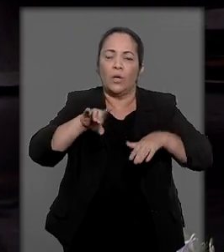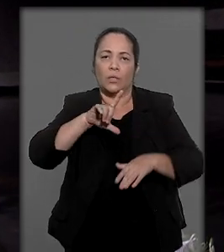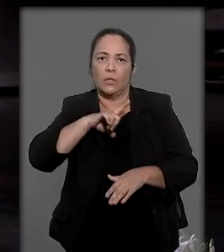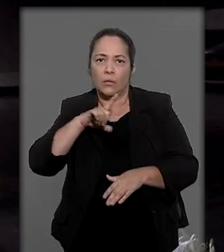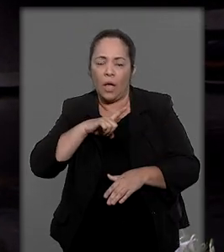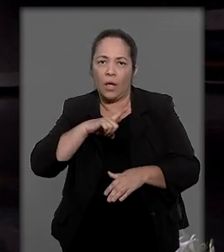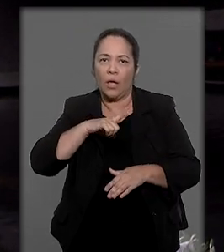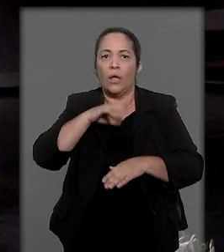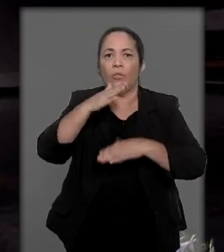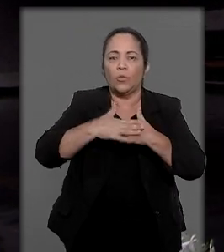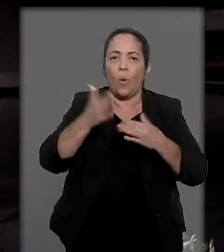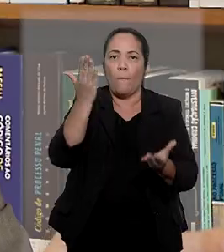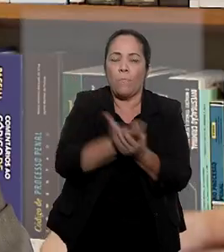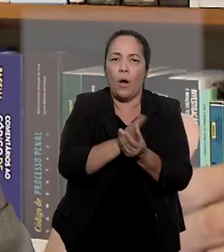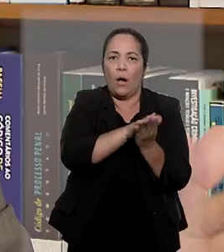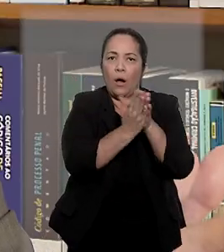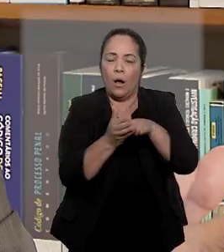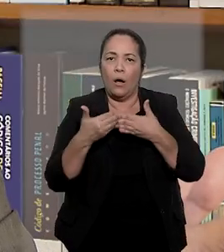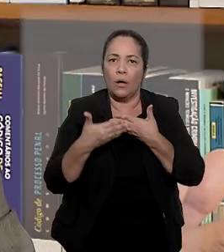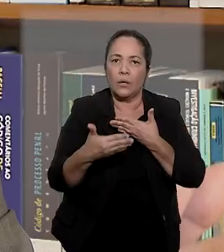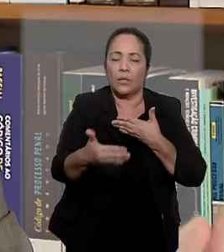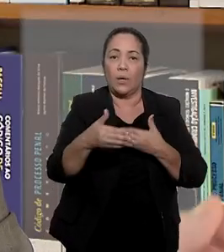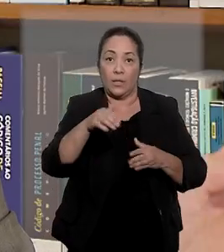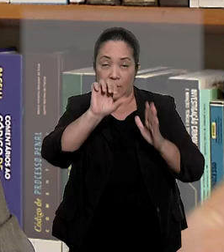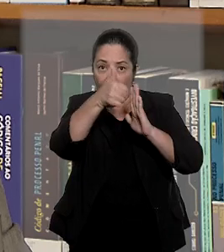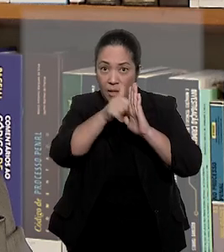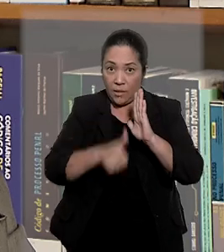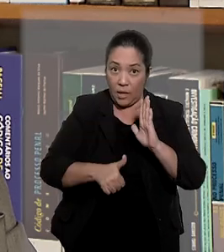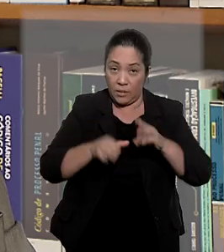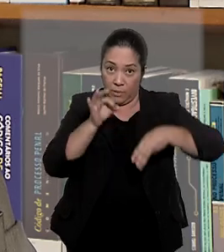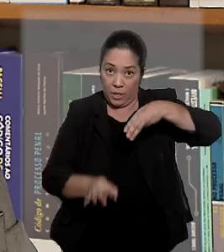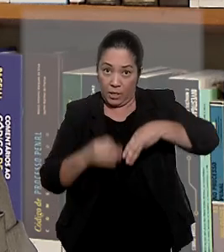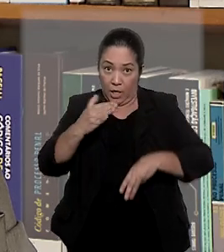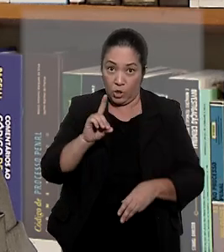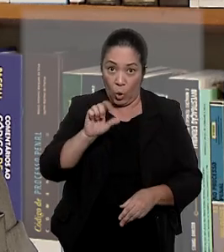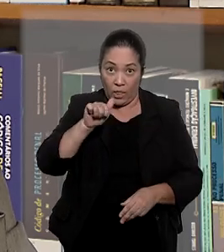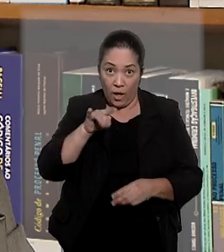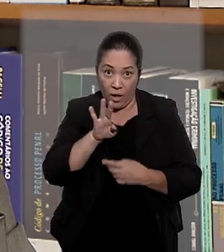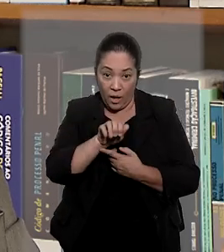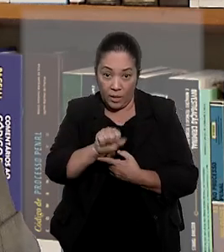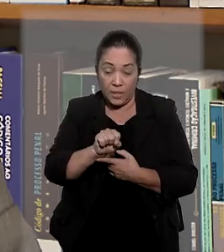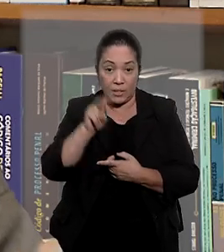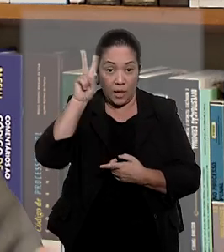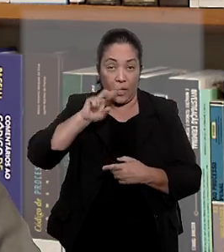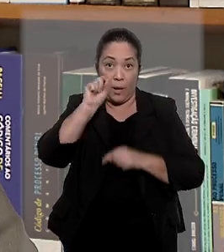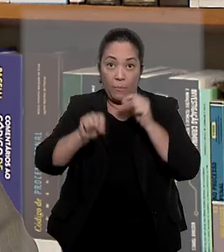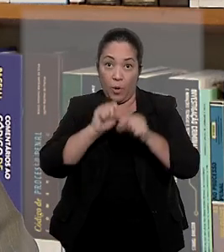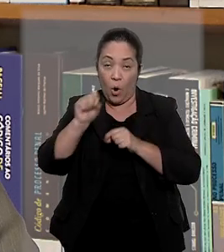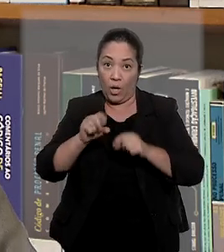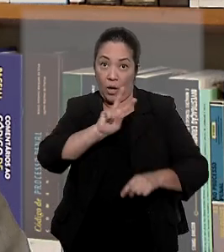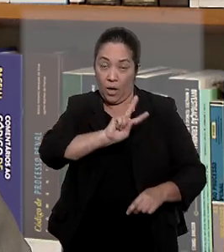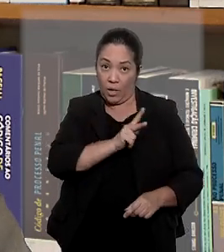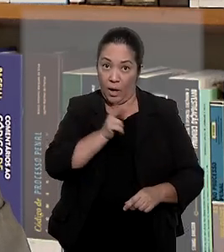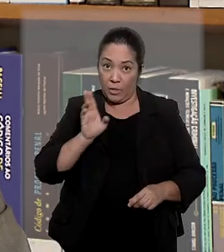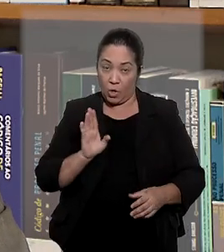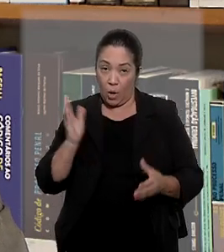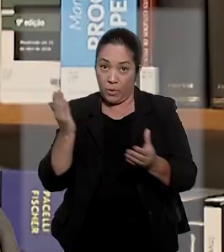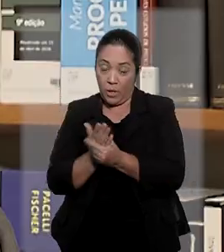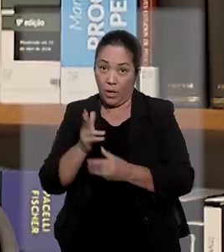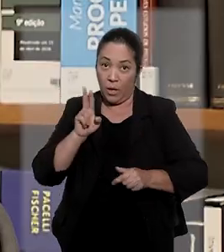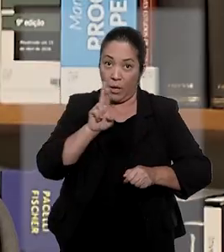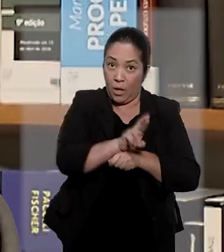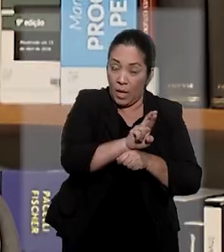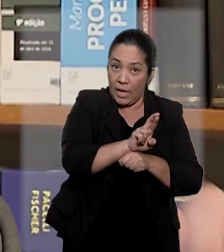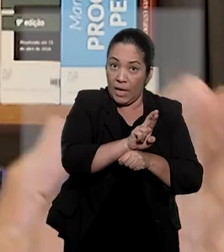alguns atos processuais. Mas em análise preliminar, o ministro Ribeiro Dantas lembrou que a concessão de liminar em habeas corpus